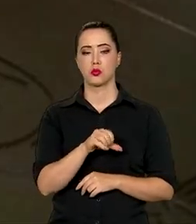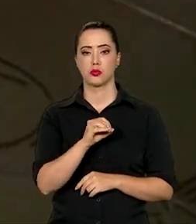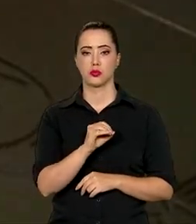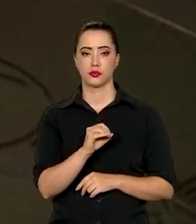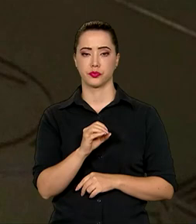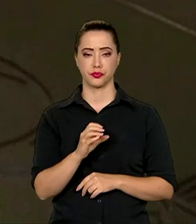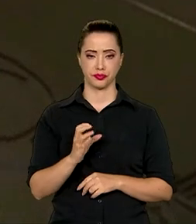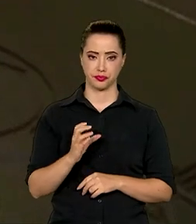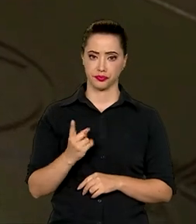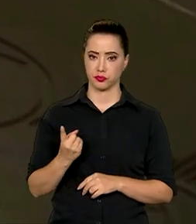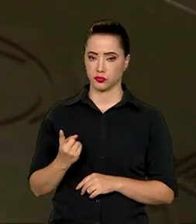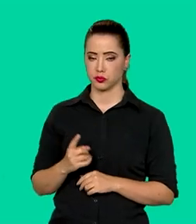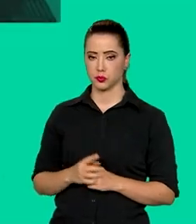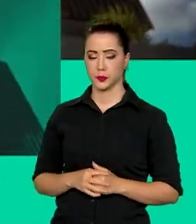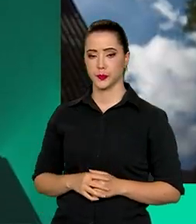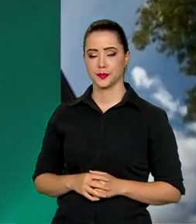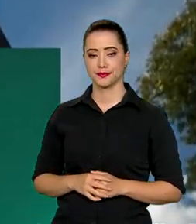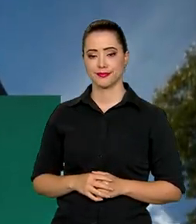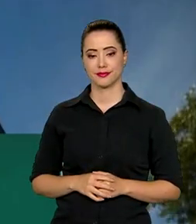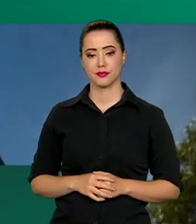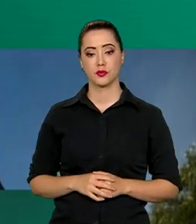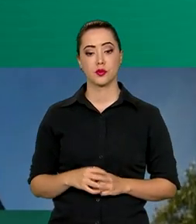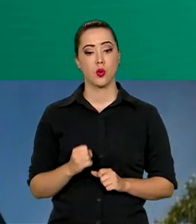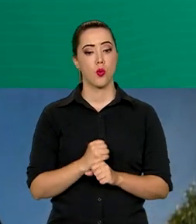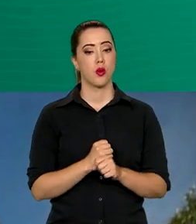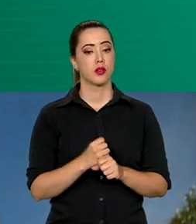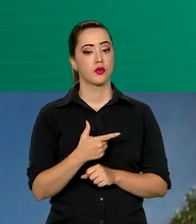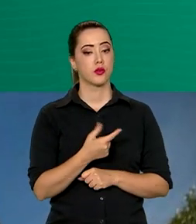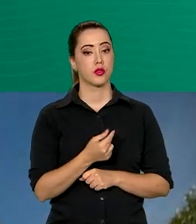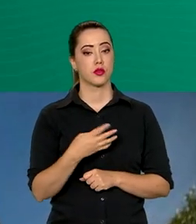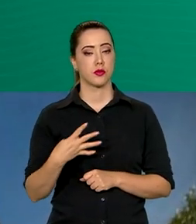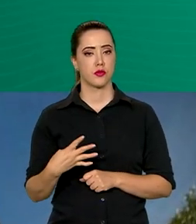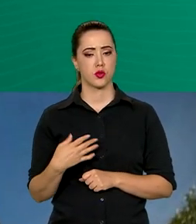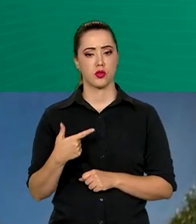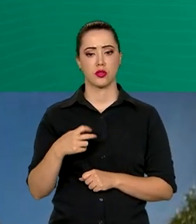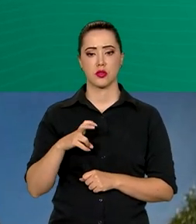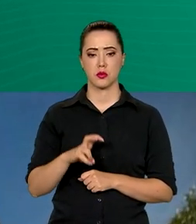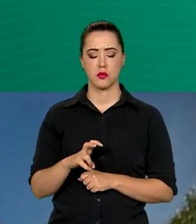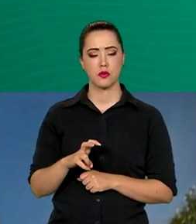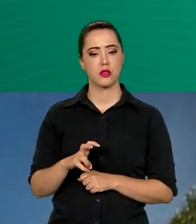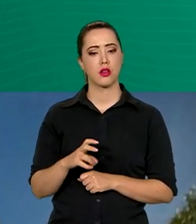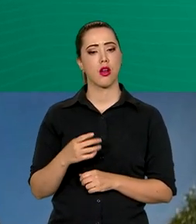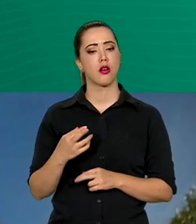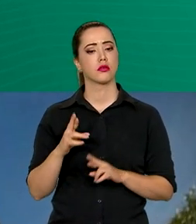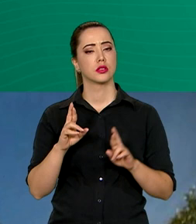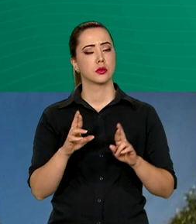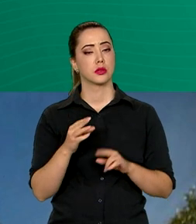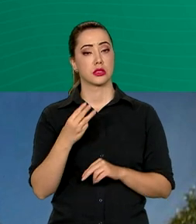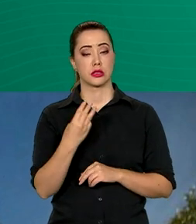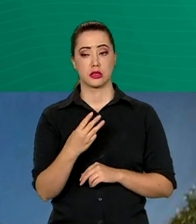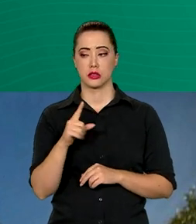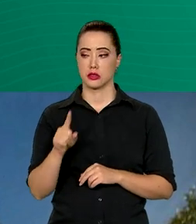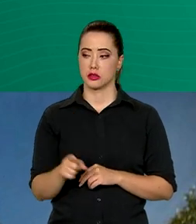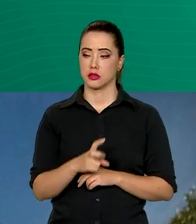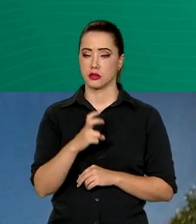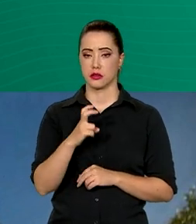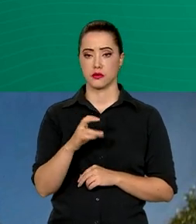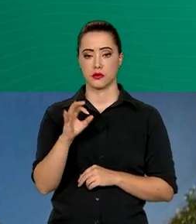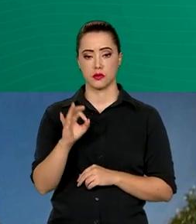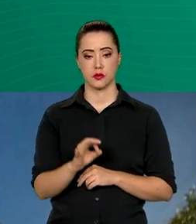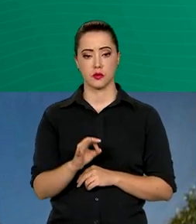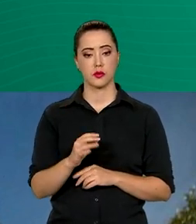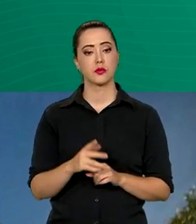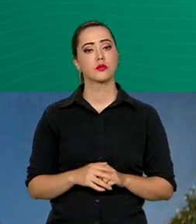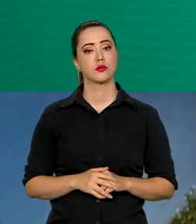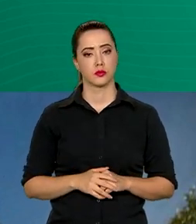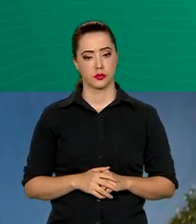,90. Para 2024 e 2025, a expectativa é que a inflação fique em 3